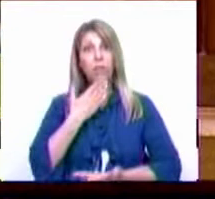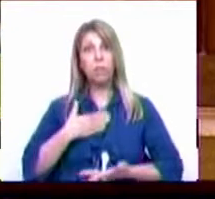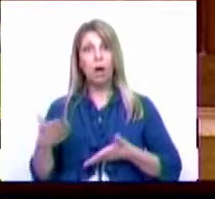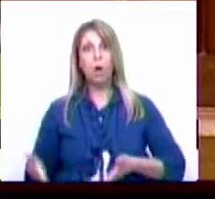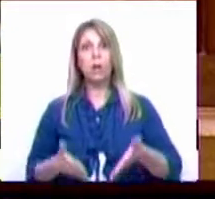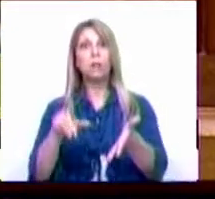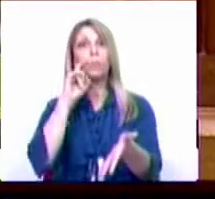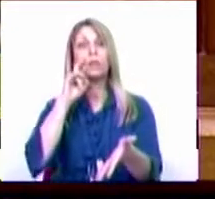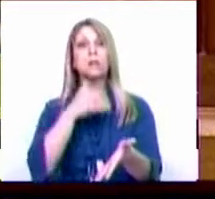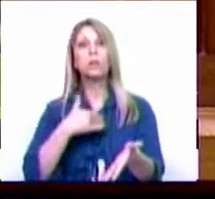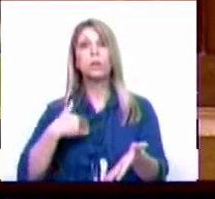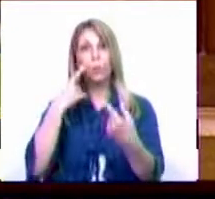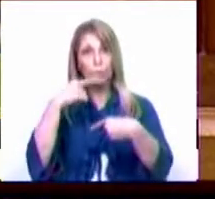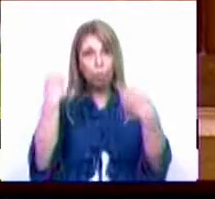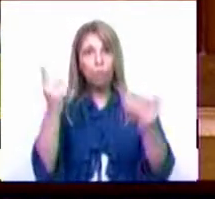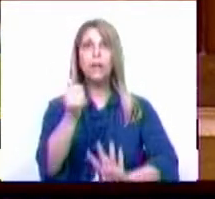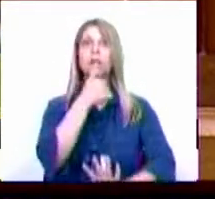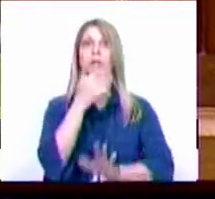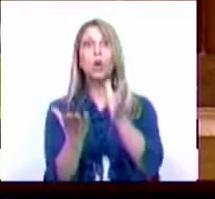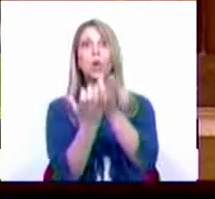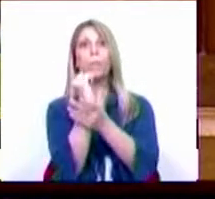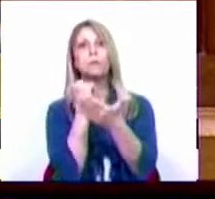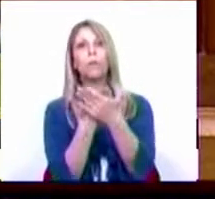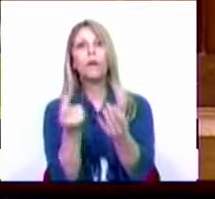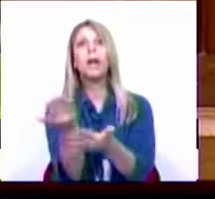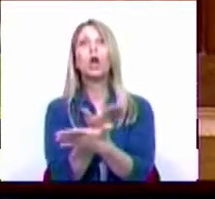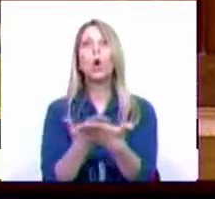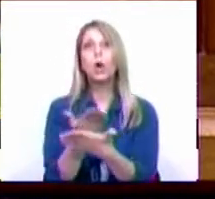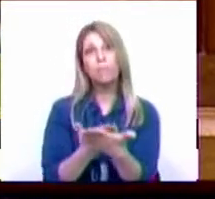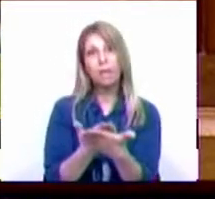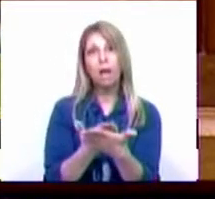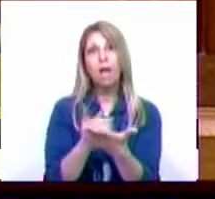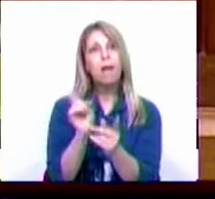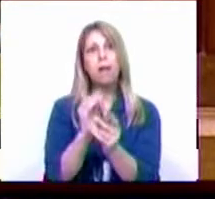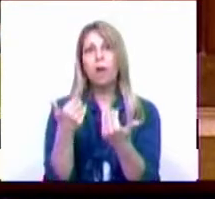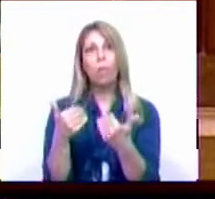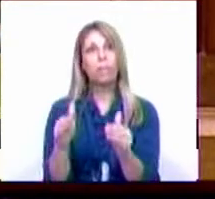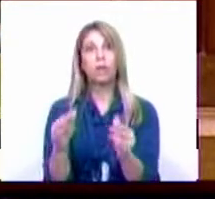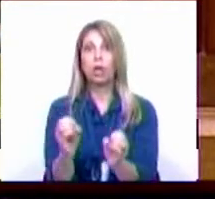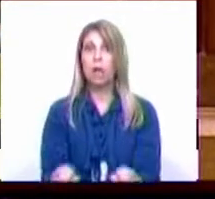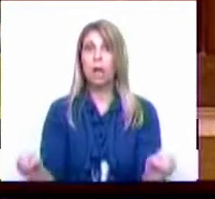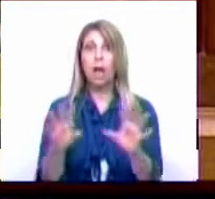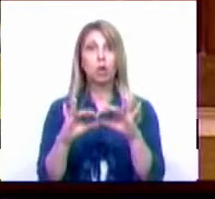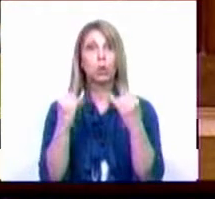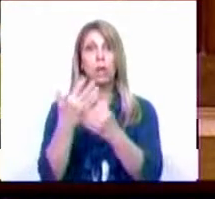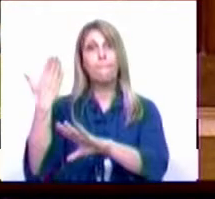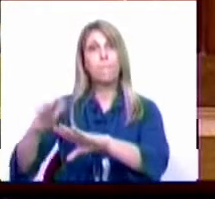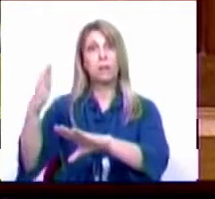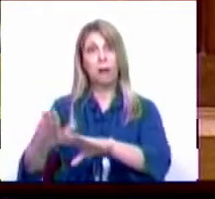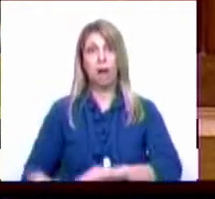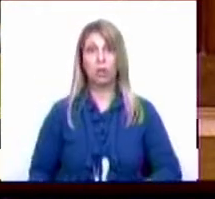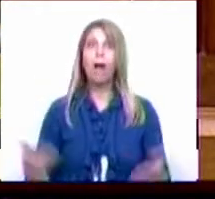saúde pública, para tomar as decisões que recuperam a nossa economia e que não deixam que ninguém, do ponto de vista social, fique para trás. É no